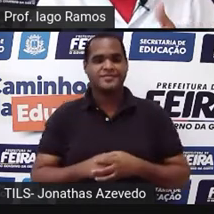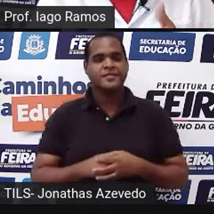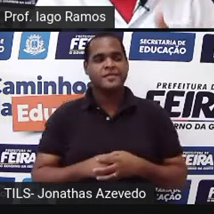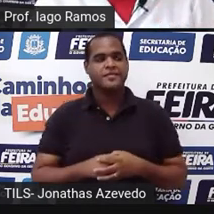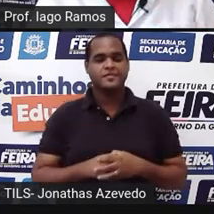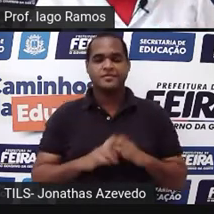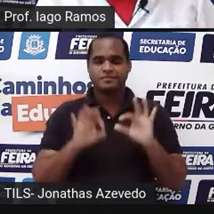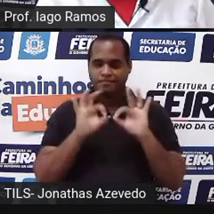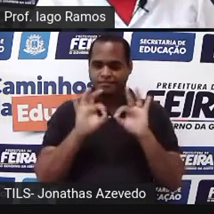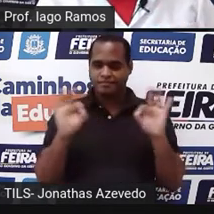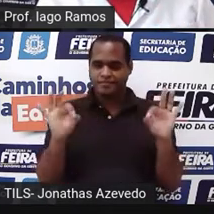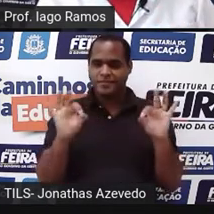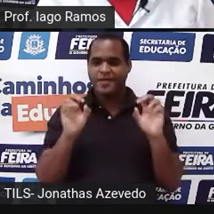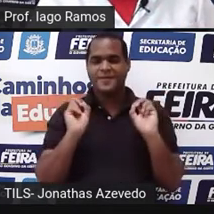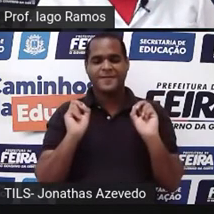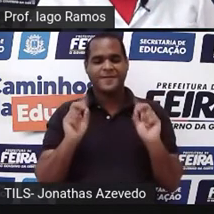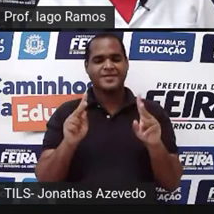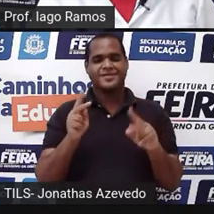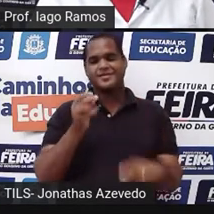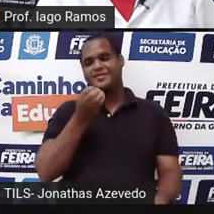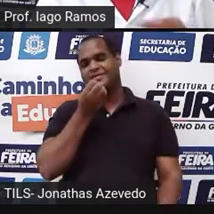Ótimo? Bacana!